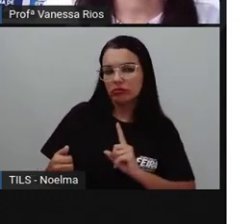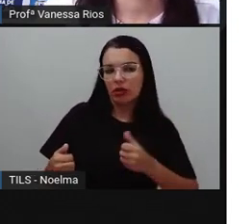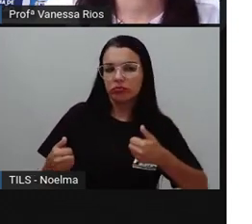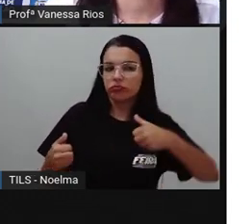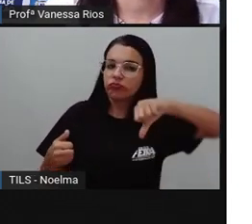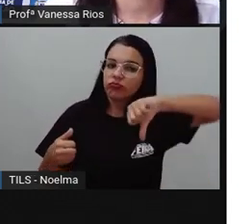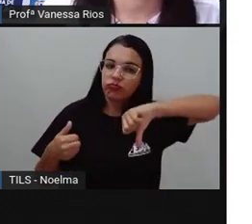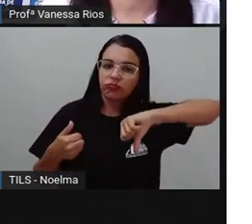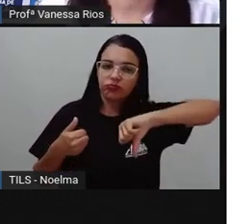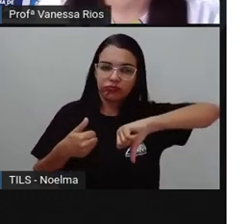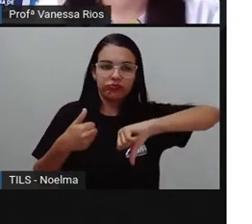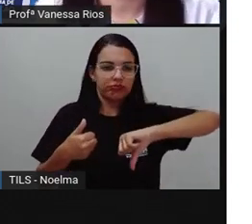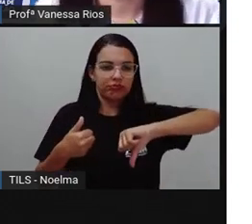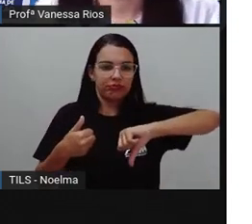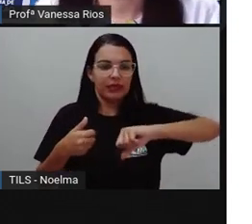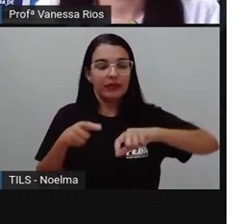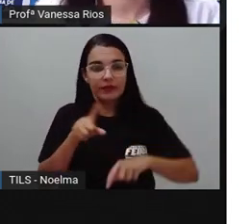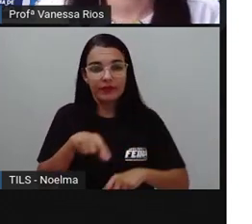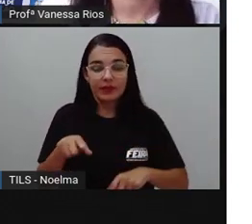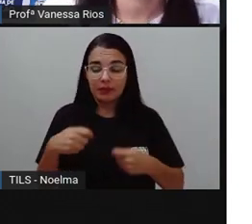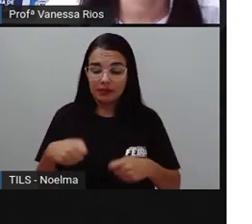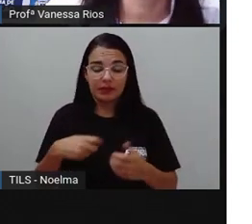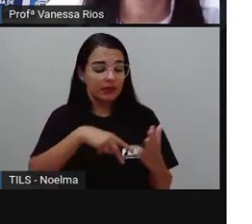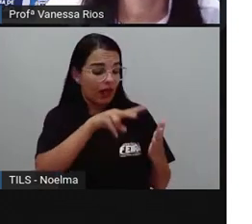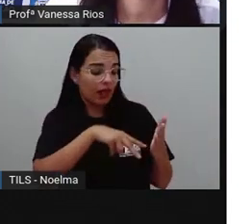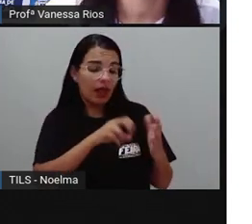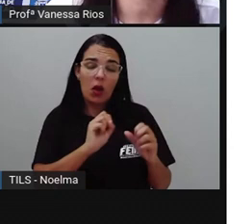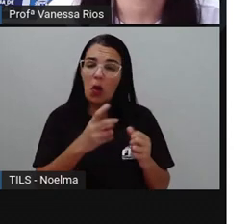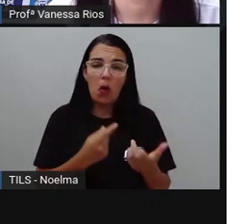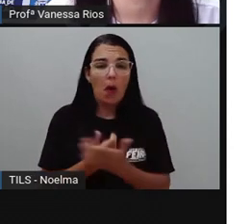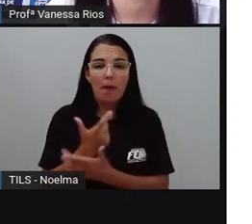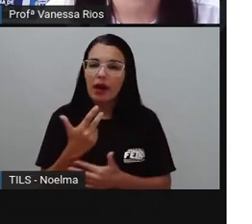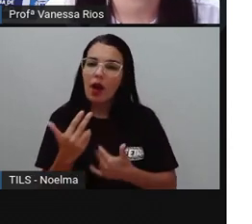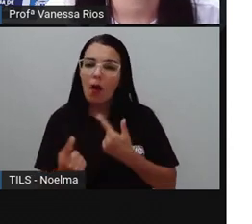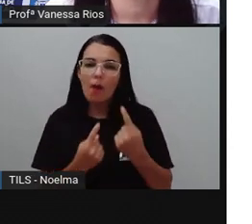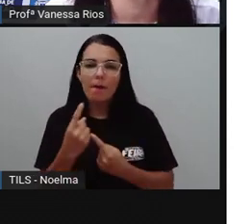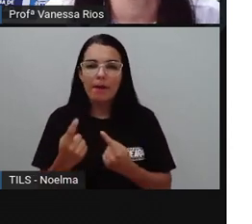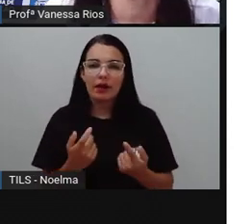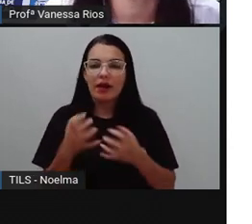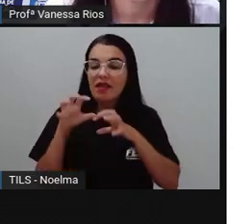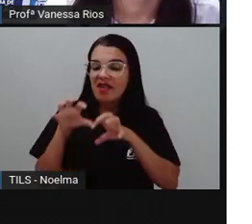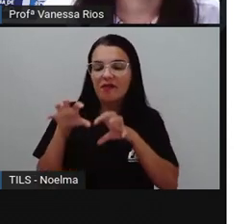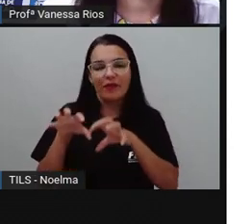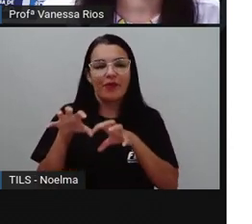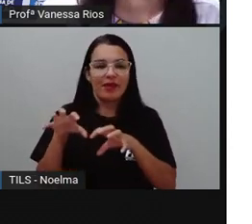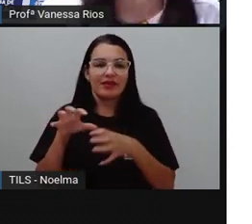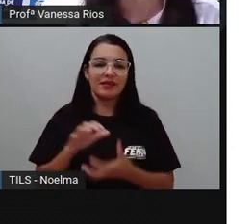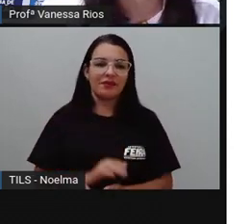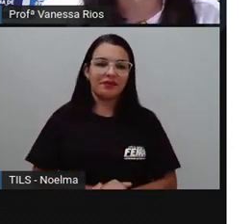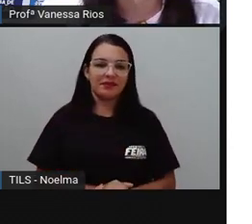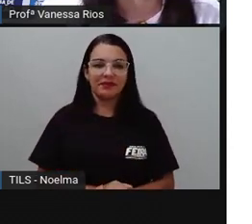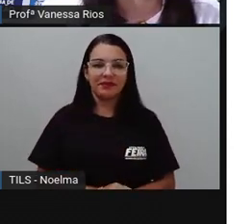levando essa pessoa a fazer uso ou consumo daquilo que está sendo resenhado.